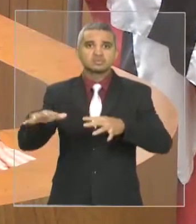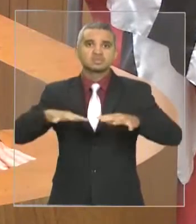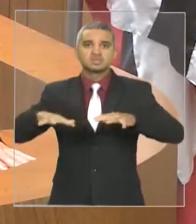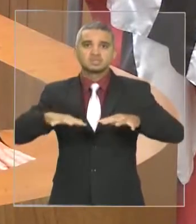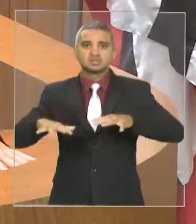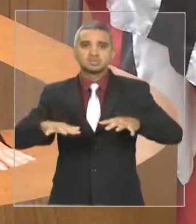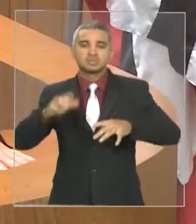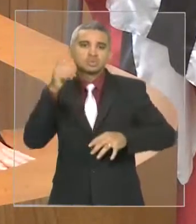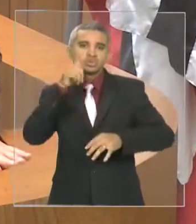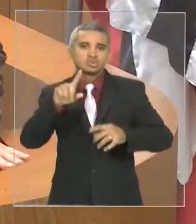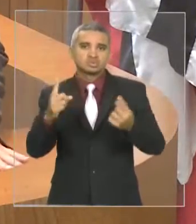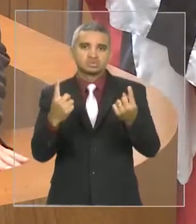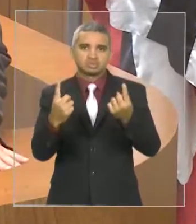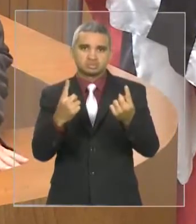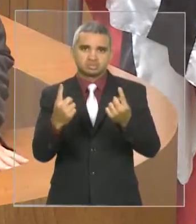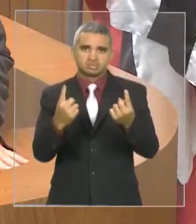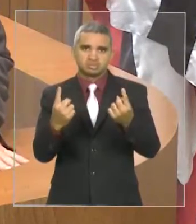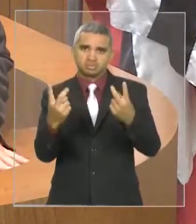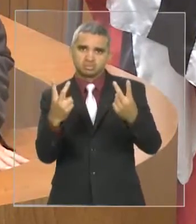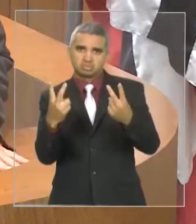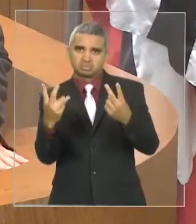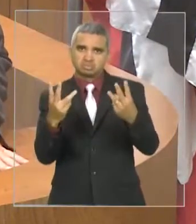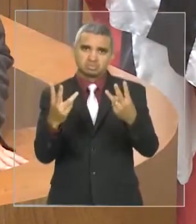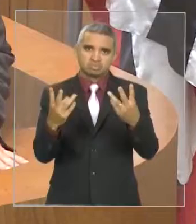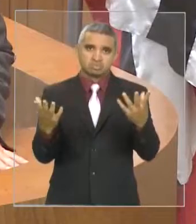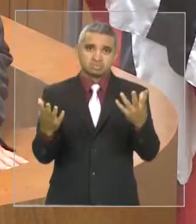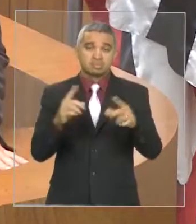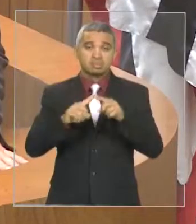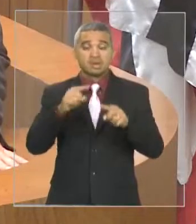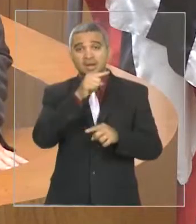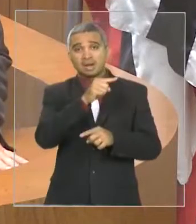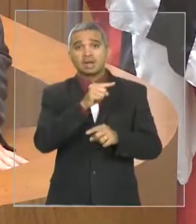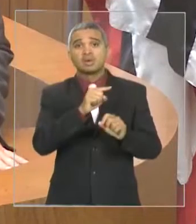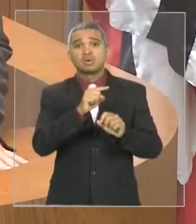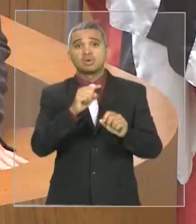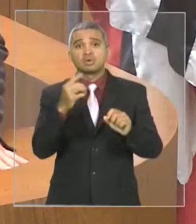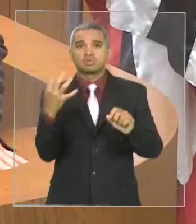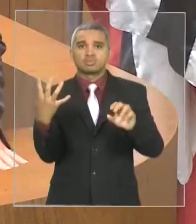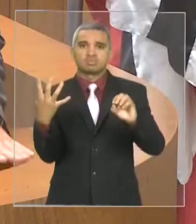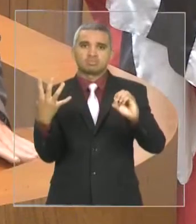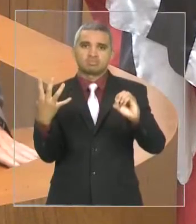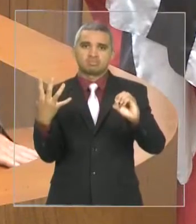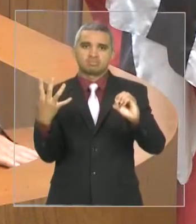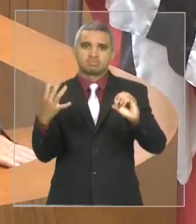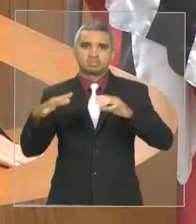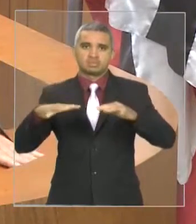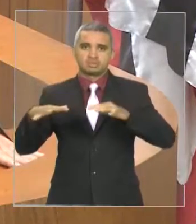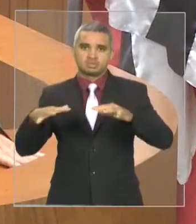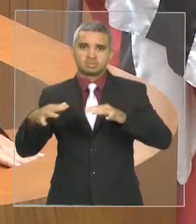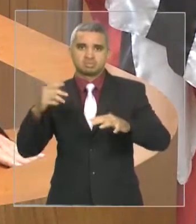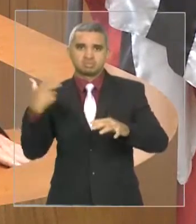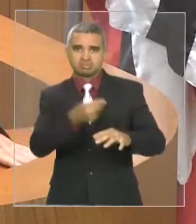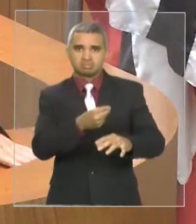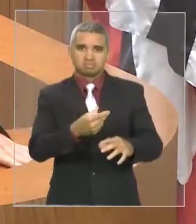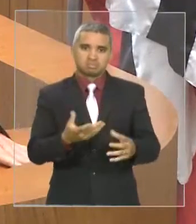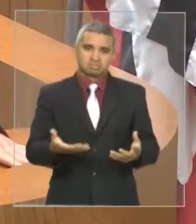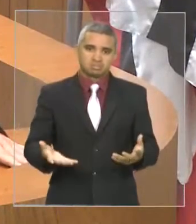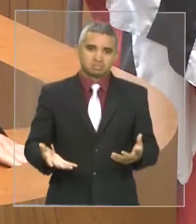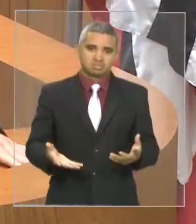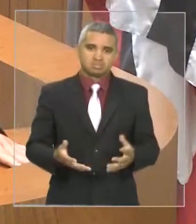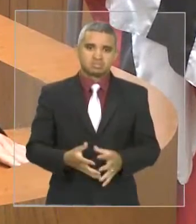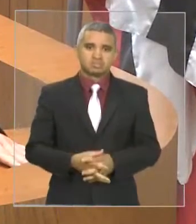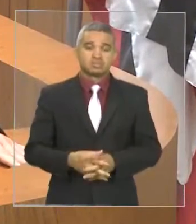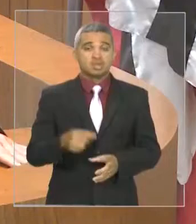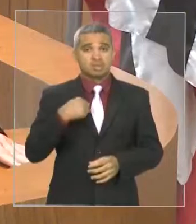Ou seja, lá foi 4 a 0, e eu não tinha dúvida acerca desse entendimento, porque apesar de ser engenheiro eletrônico, analista o sistema, ser